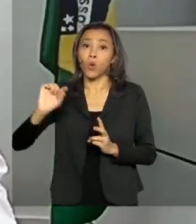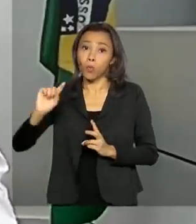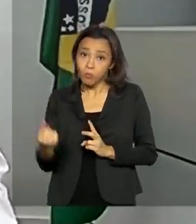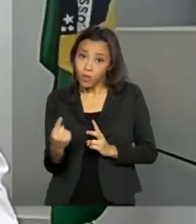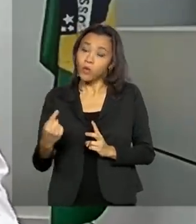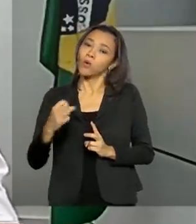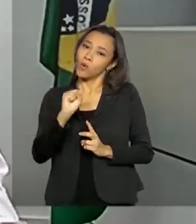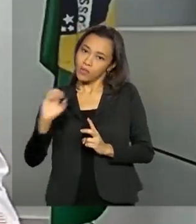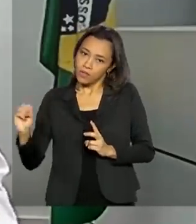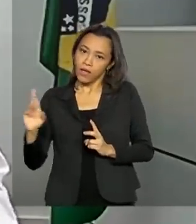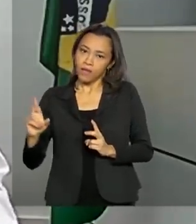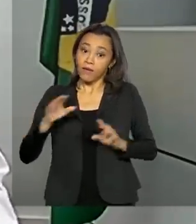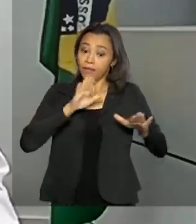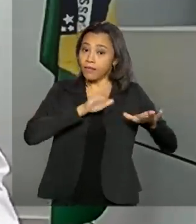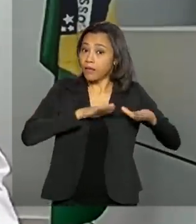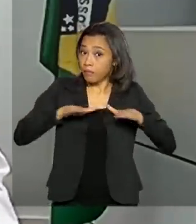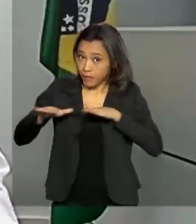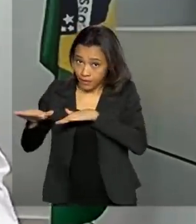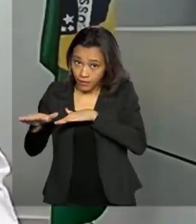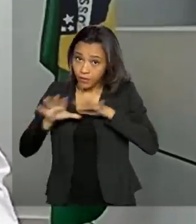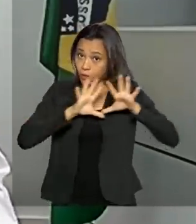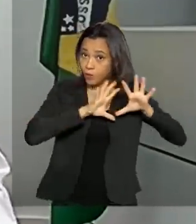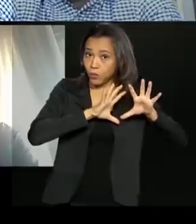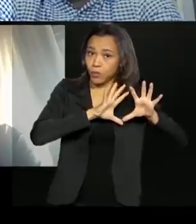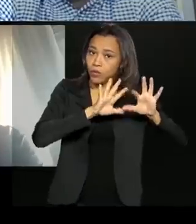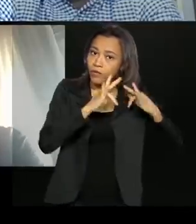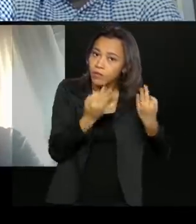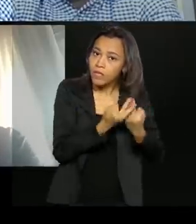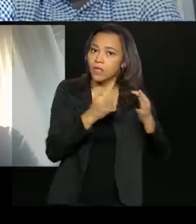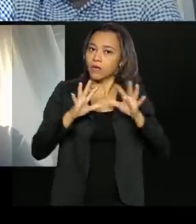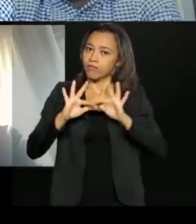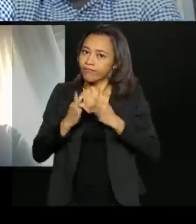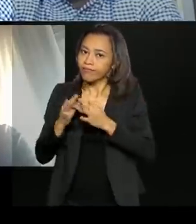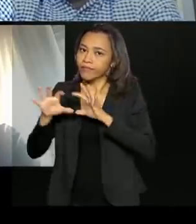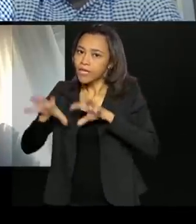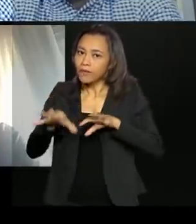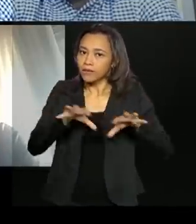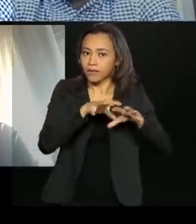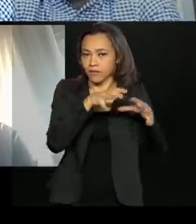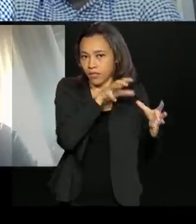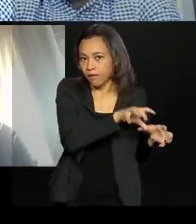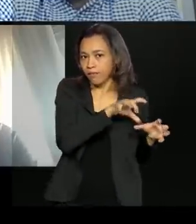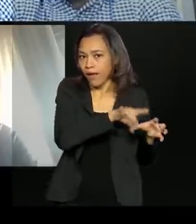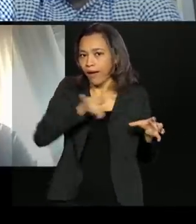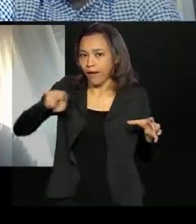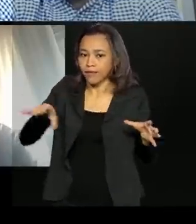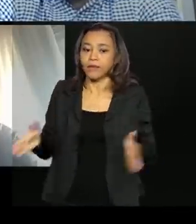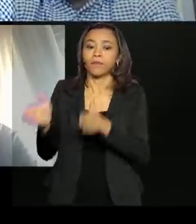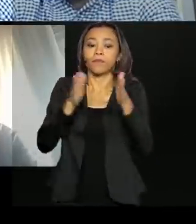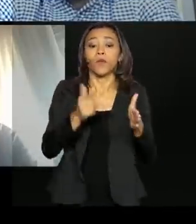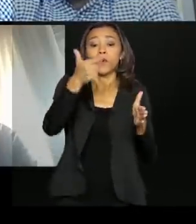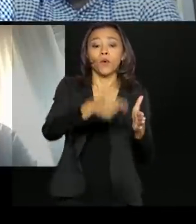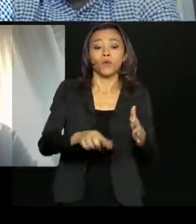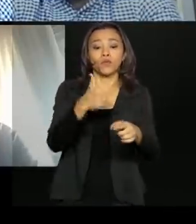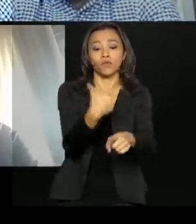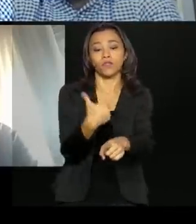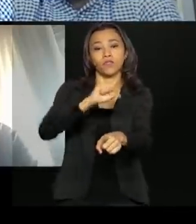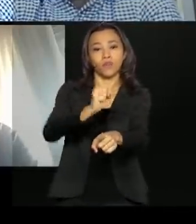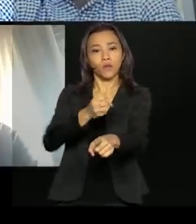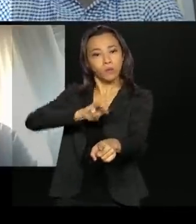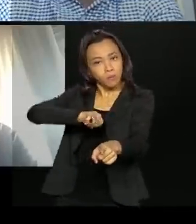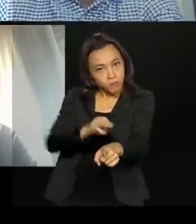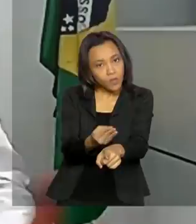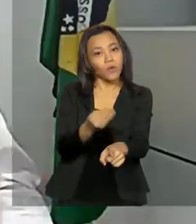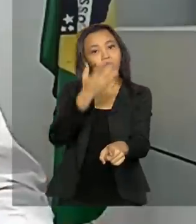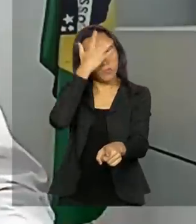dependendo da composição familiar. Ainda, segundo o ministro, outros 28 milhões de brasileiros